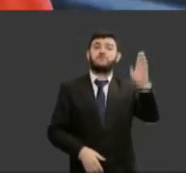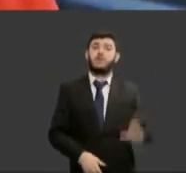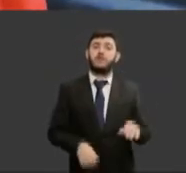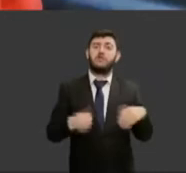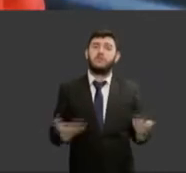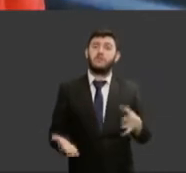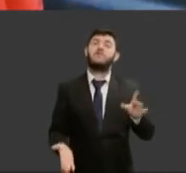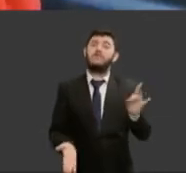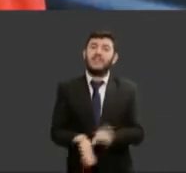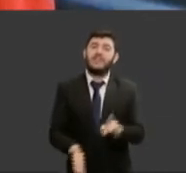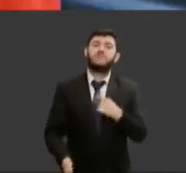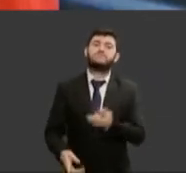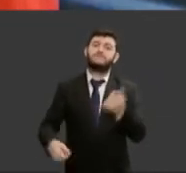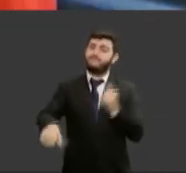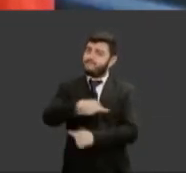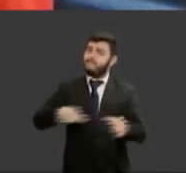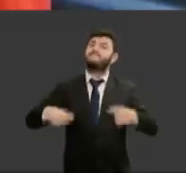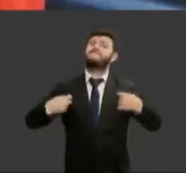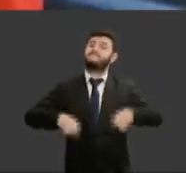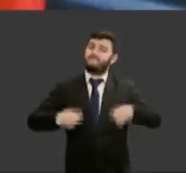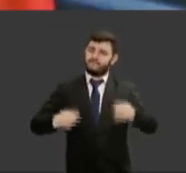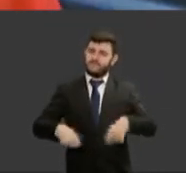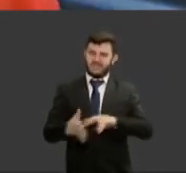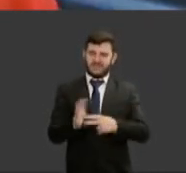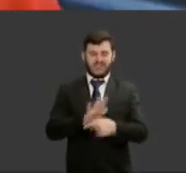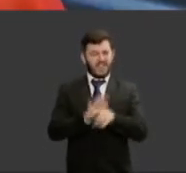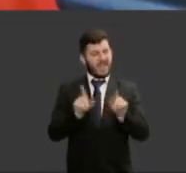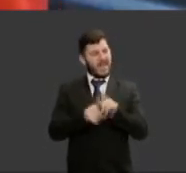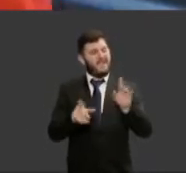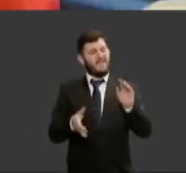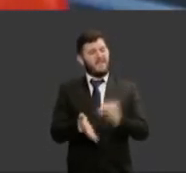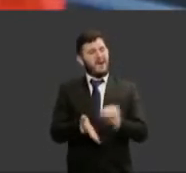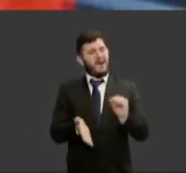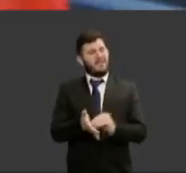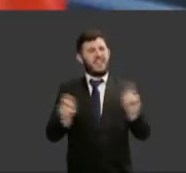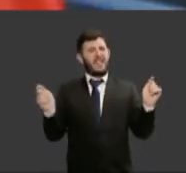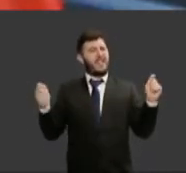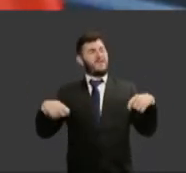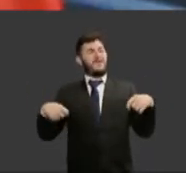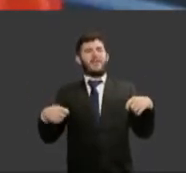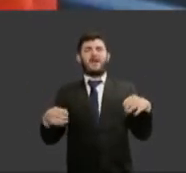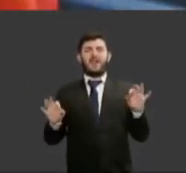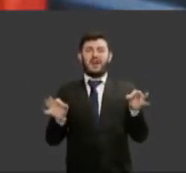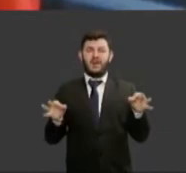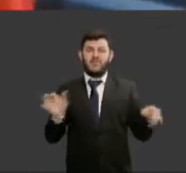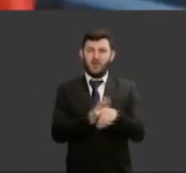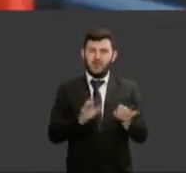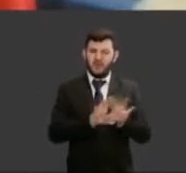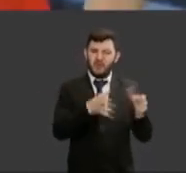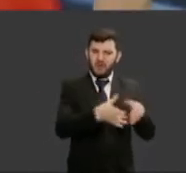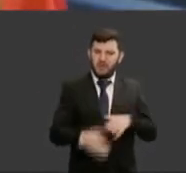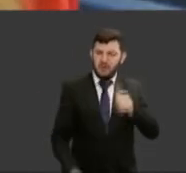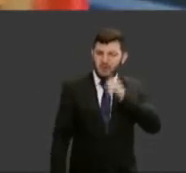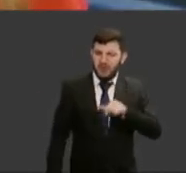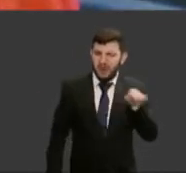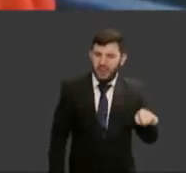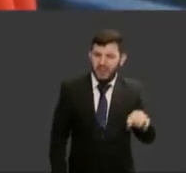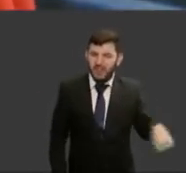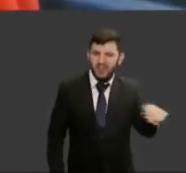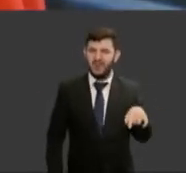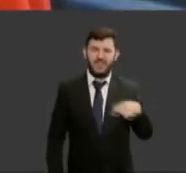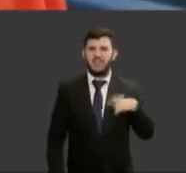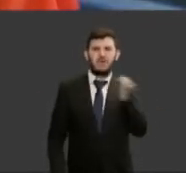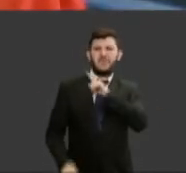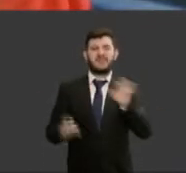e se não por falta de capacidade será que o problema é de capacidade das mulheres e é por isso que elas não ocupam